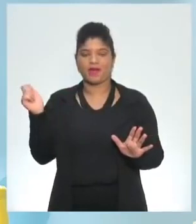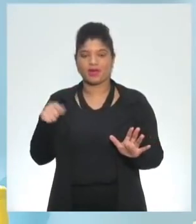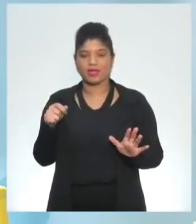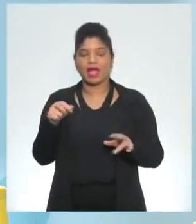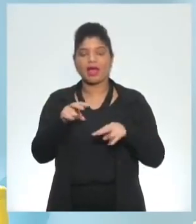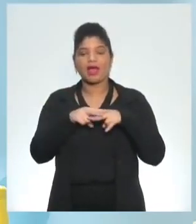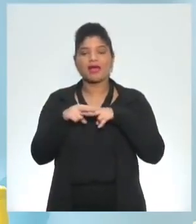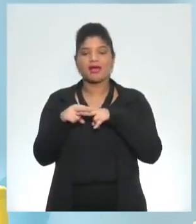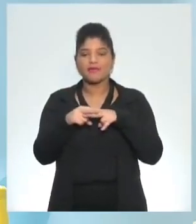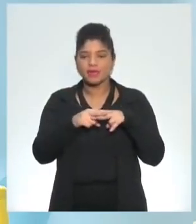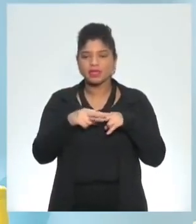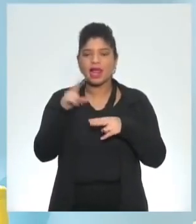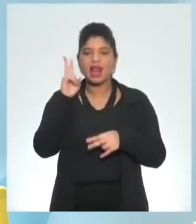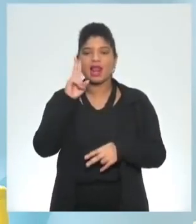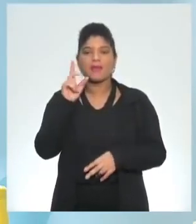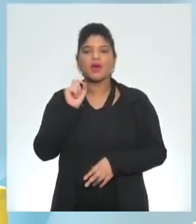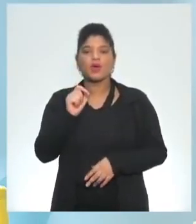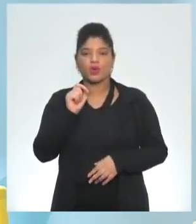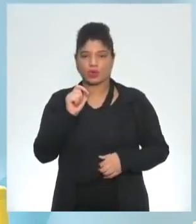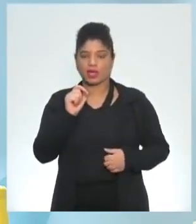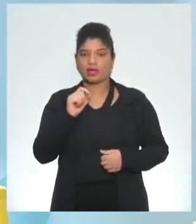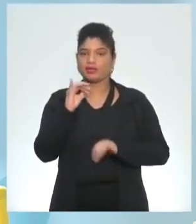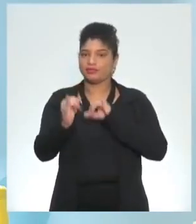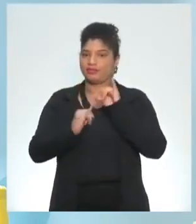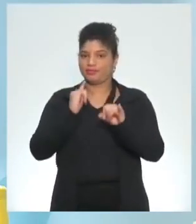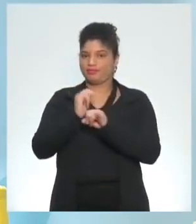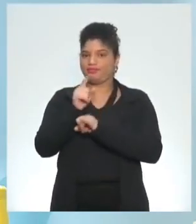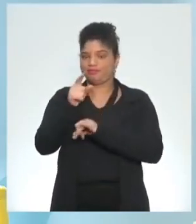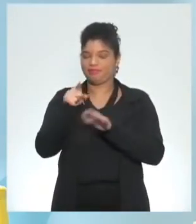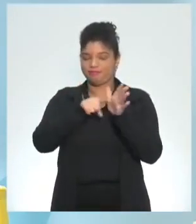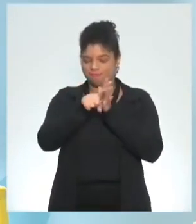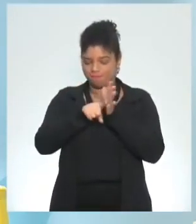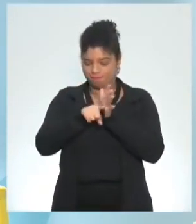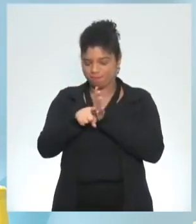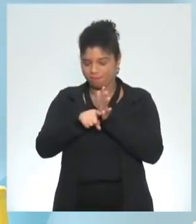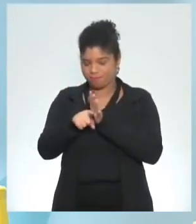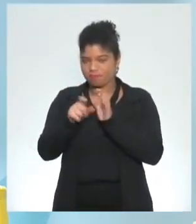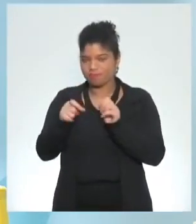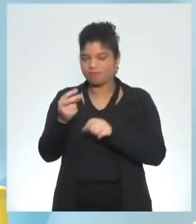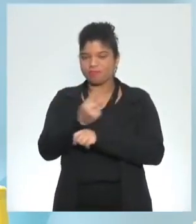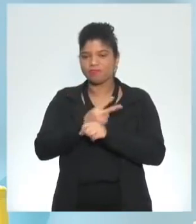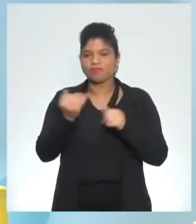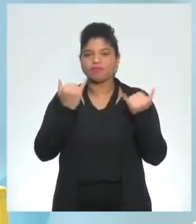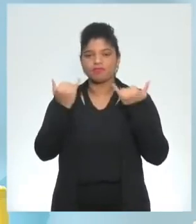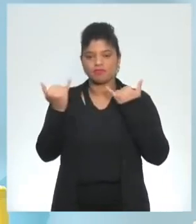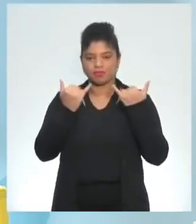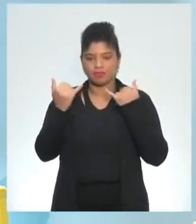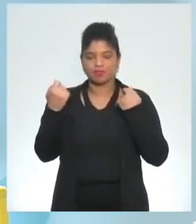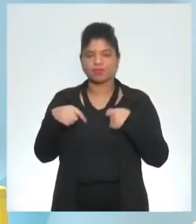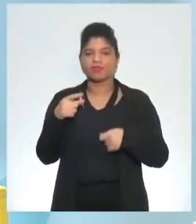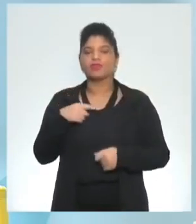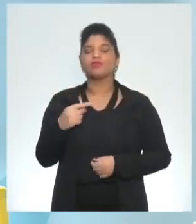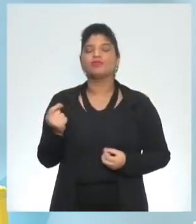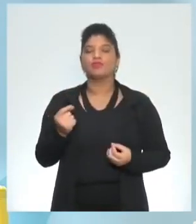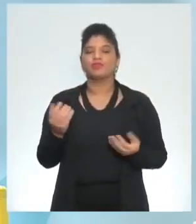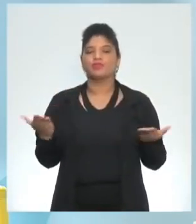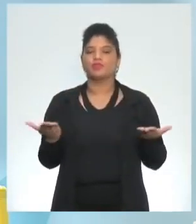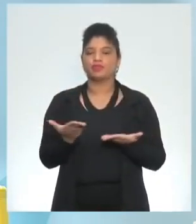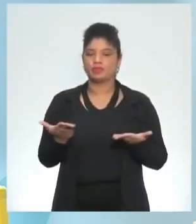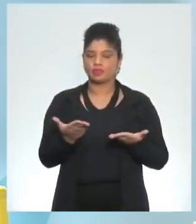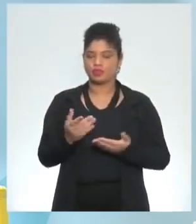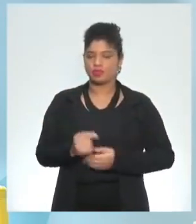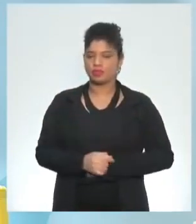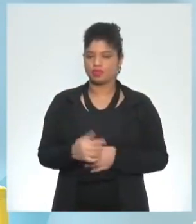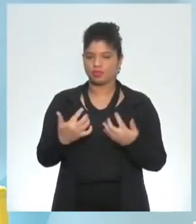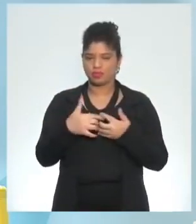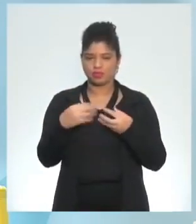revisada e lembra a internet está aí para te ajudar também procure informação sobre simple present como é que ele funciona